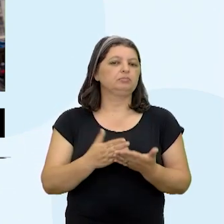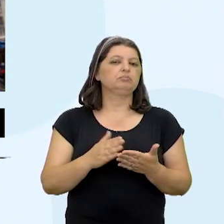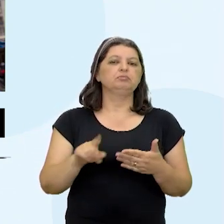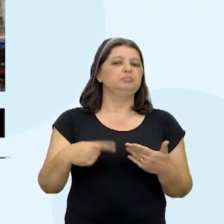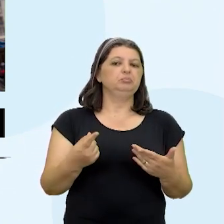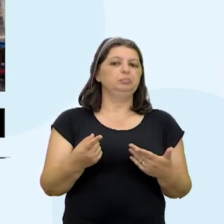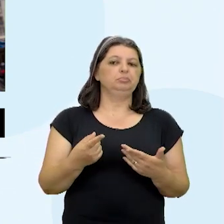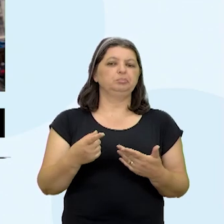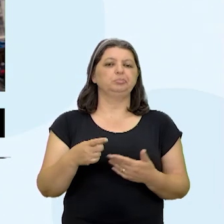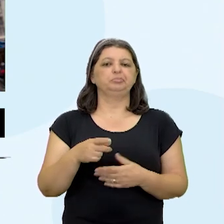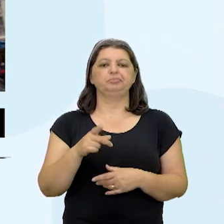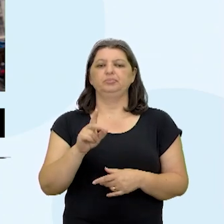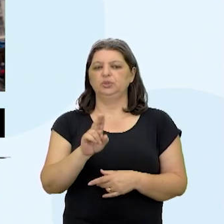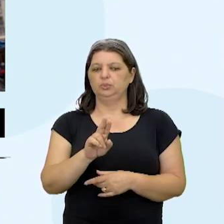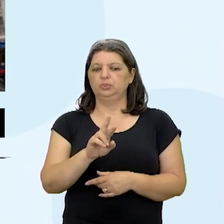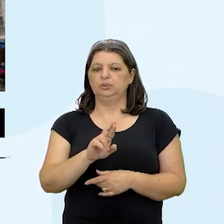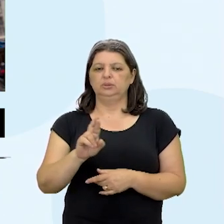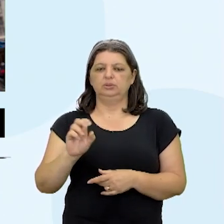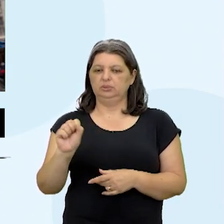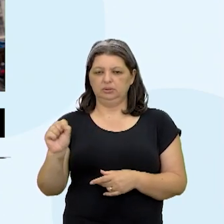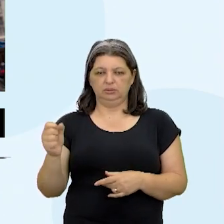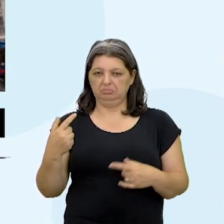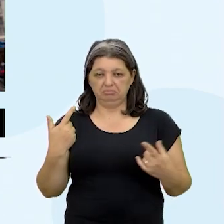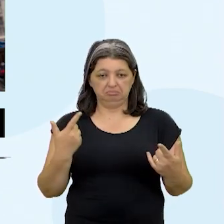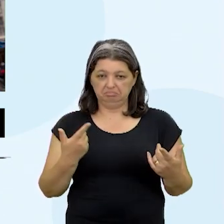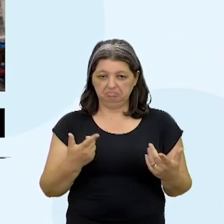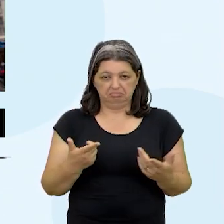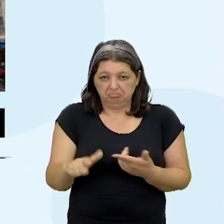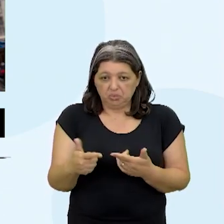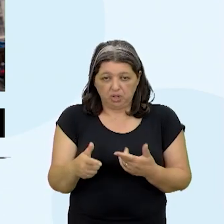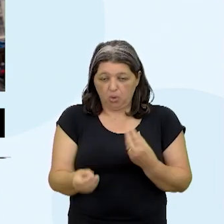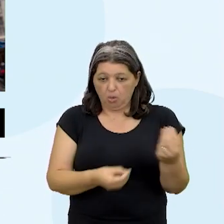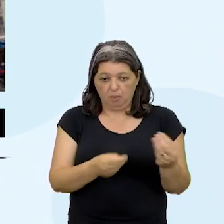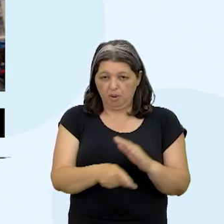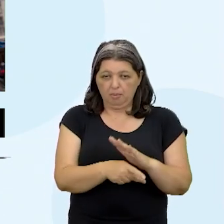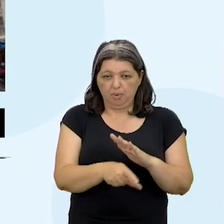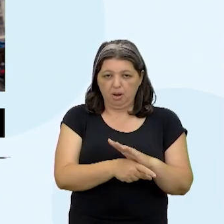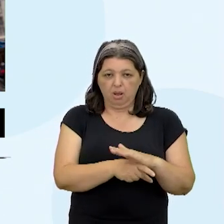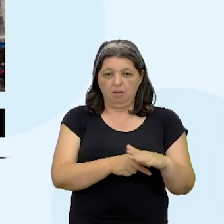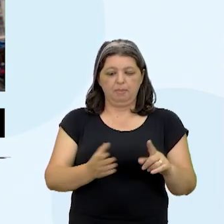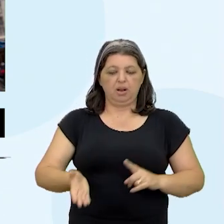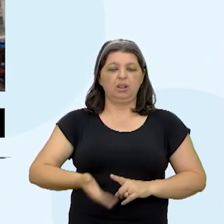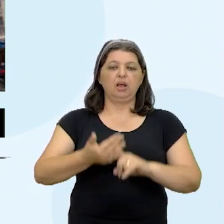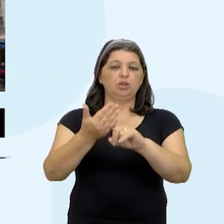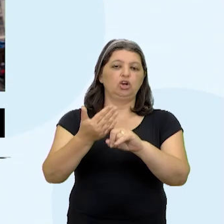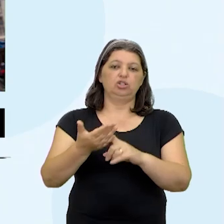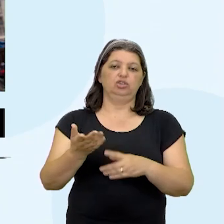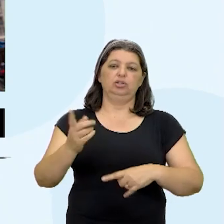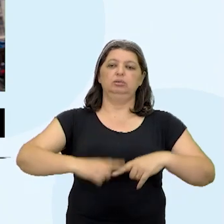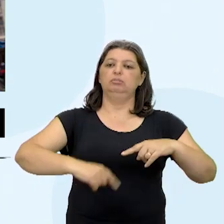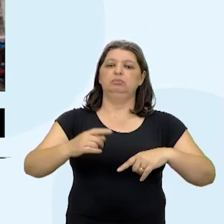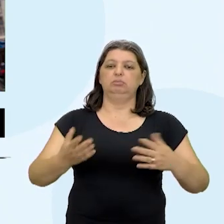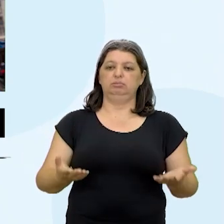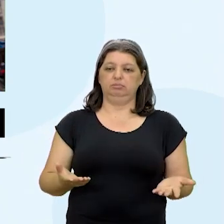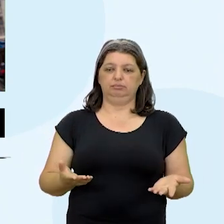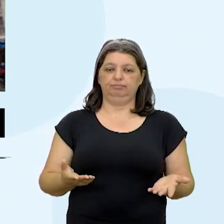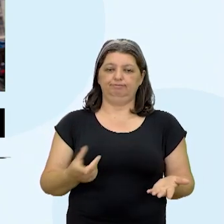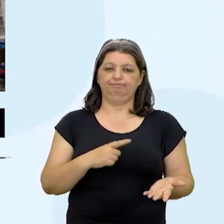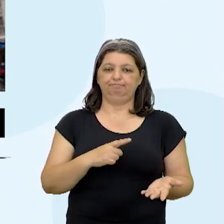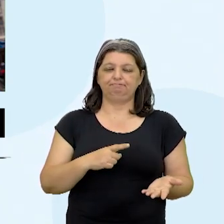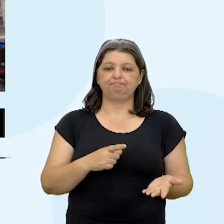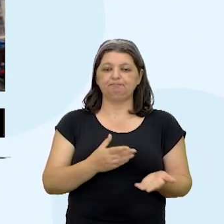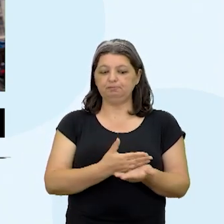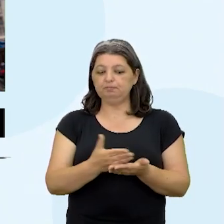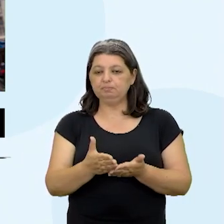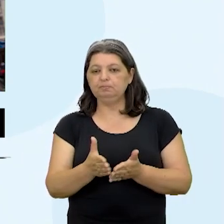existir, Cuba não tem mais quem forneça, né? suprimentos e tecnologia, isso faz com que o país